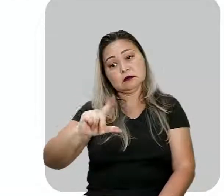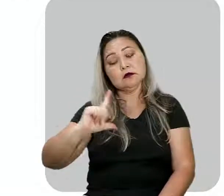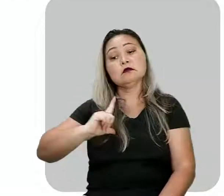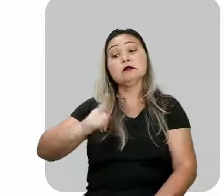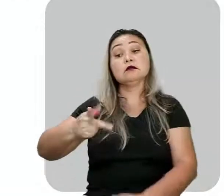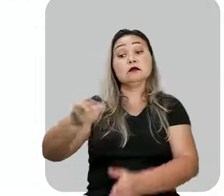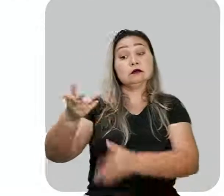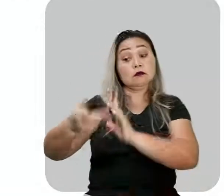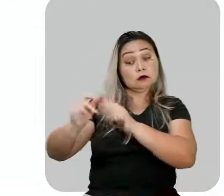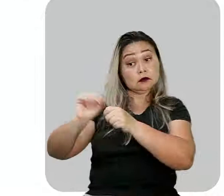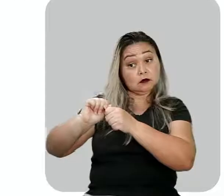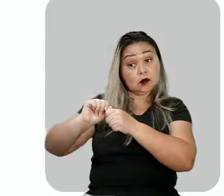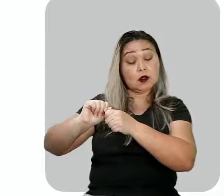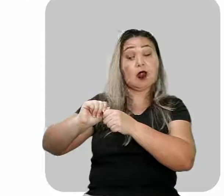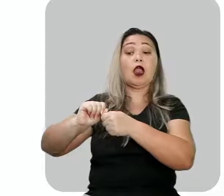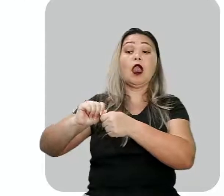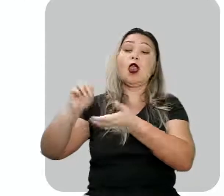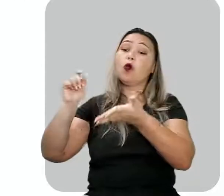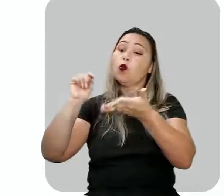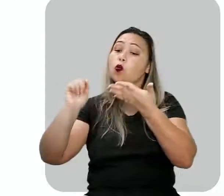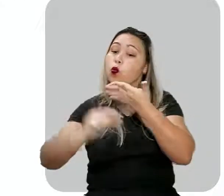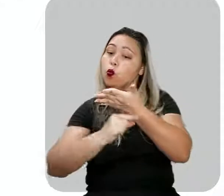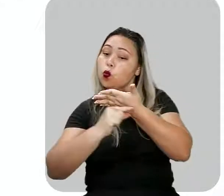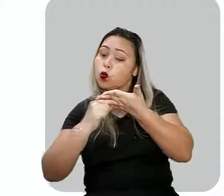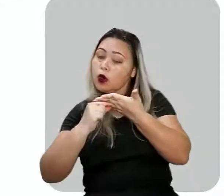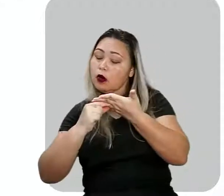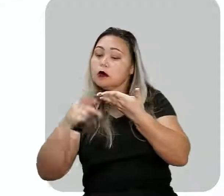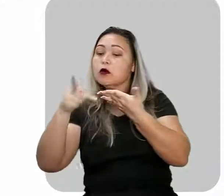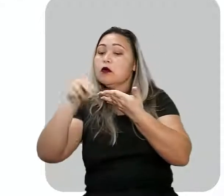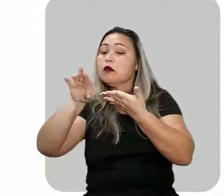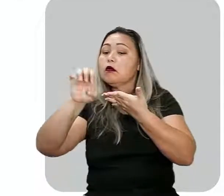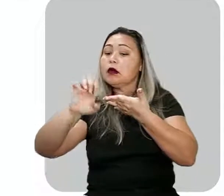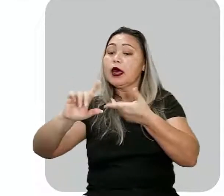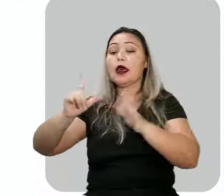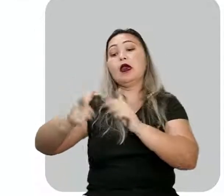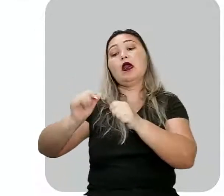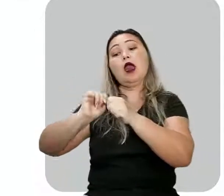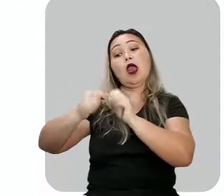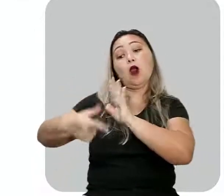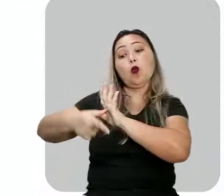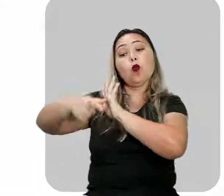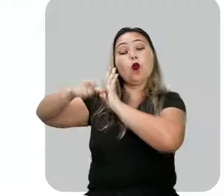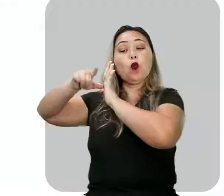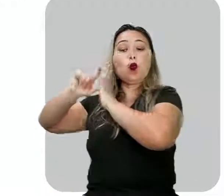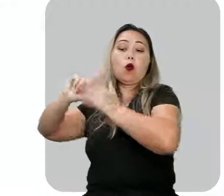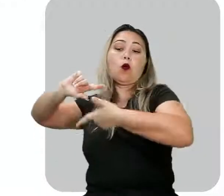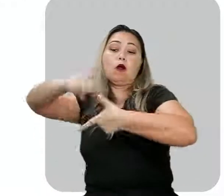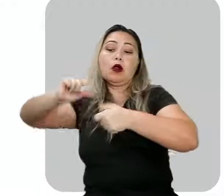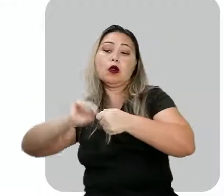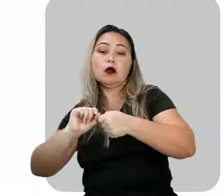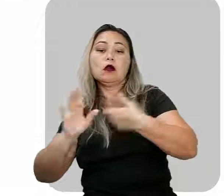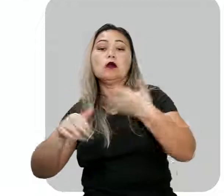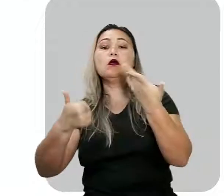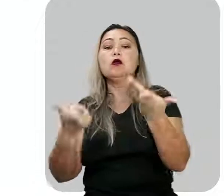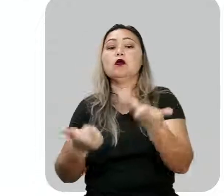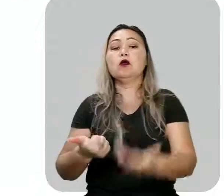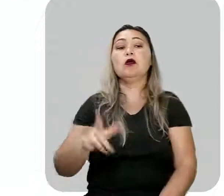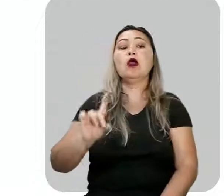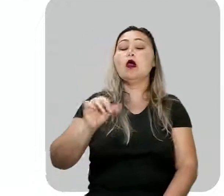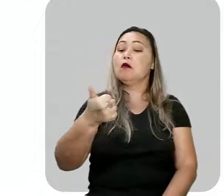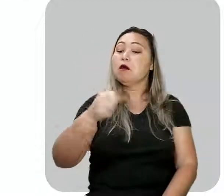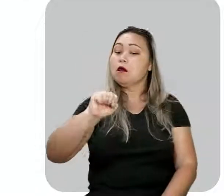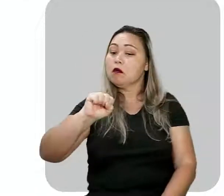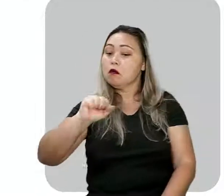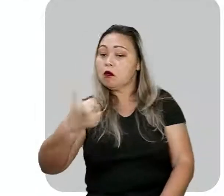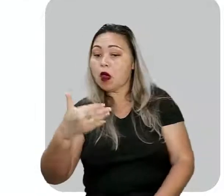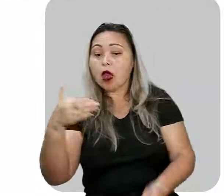mais uma vez, para gravar na mente e no coração, Lima Barreto, 1881 a 1922.